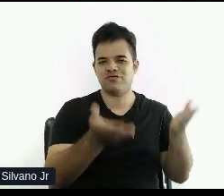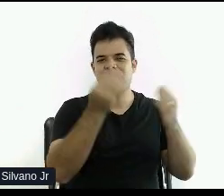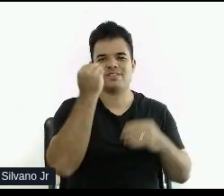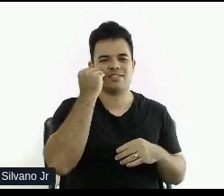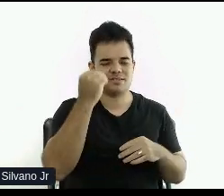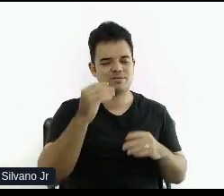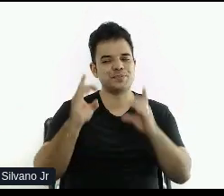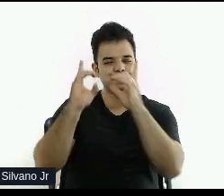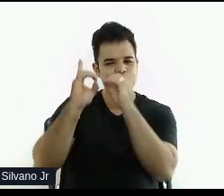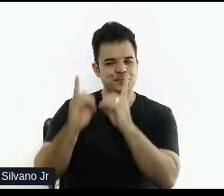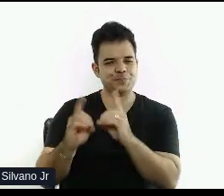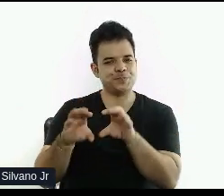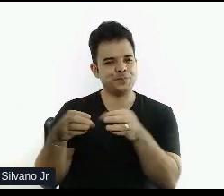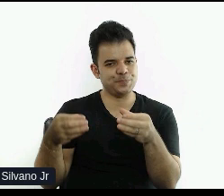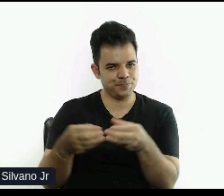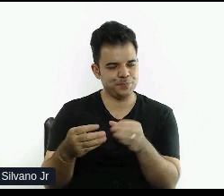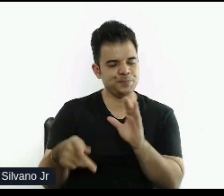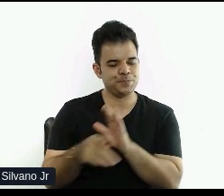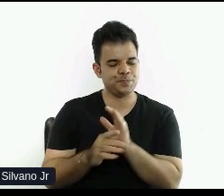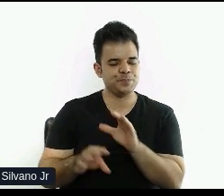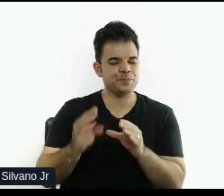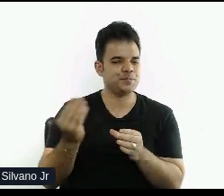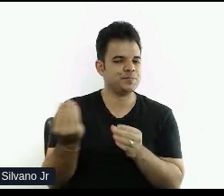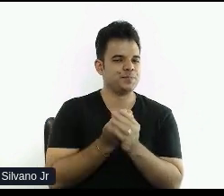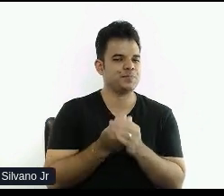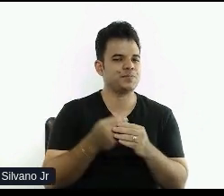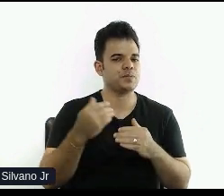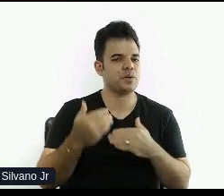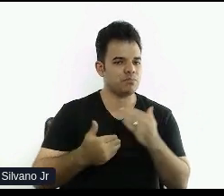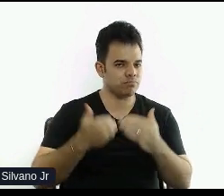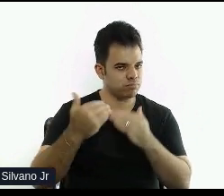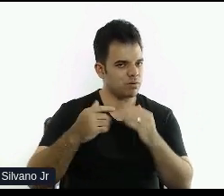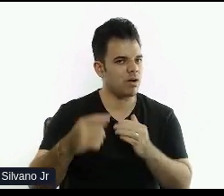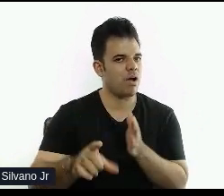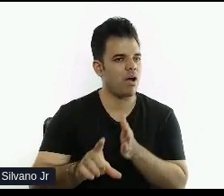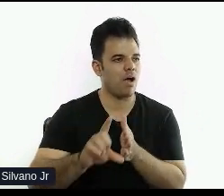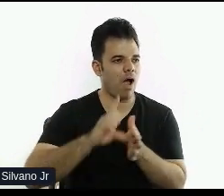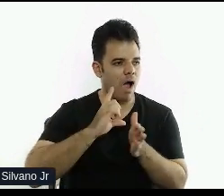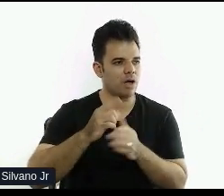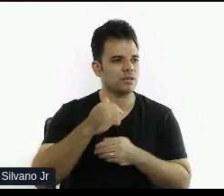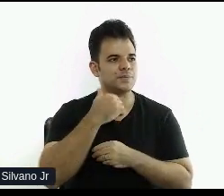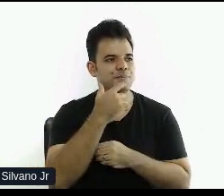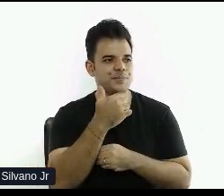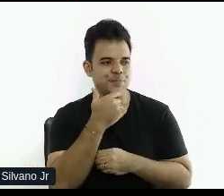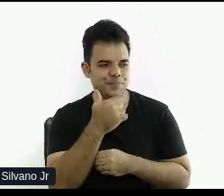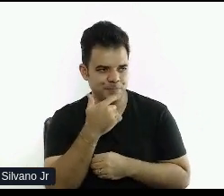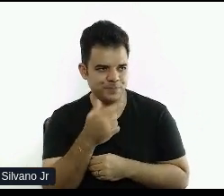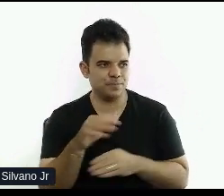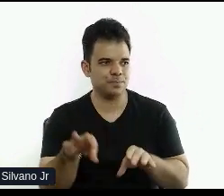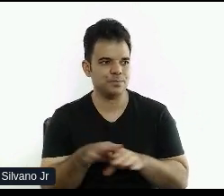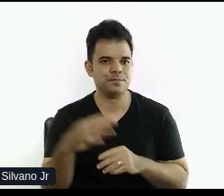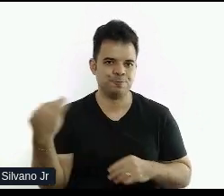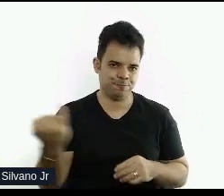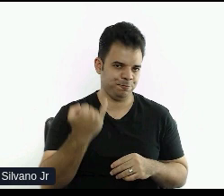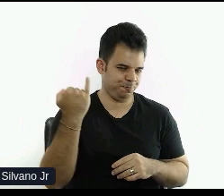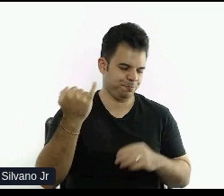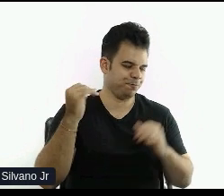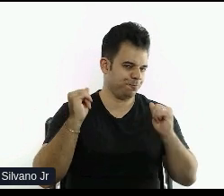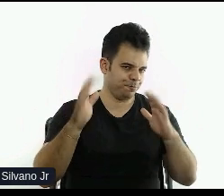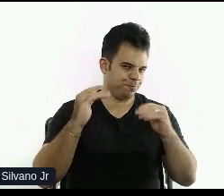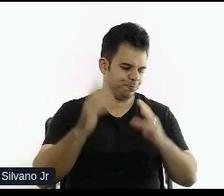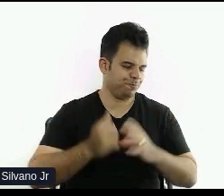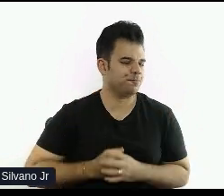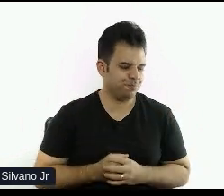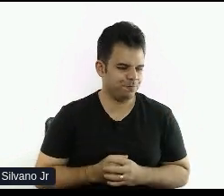incluídas dentro de um processo que antes não eram consideradas. Então, isso é super, super importante. Acho que